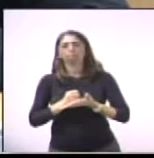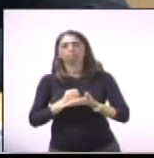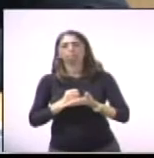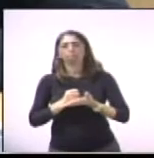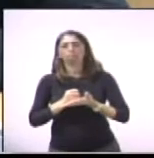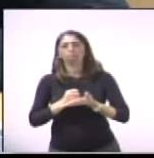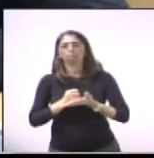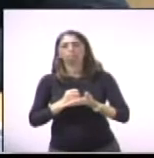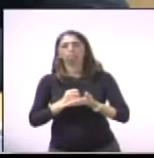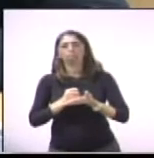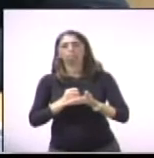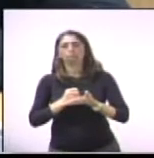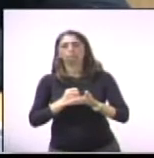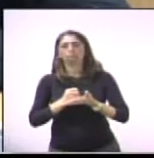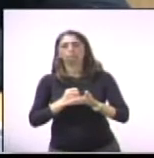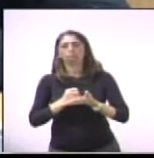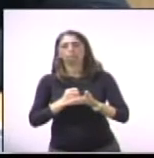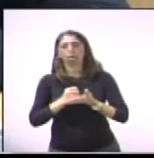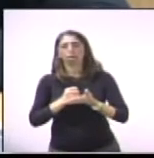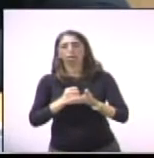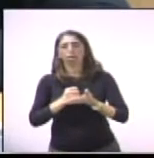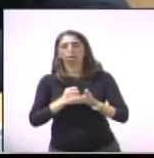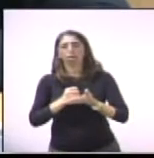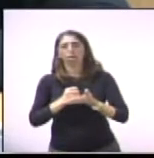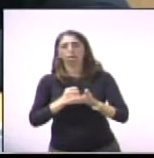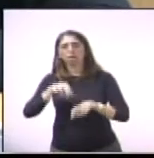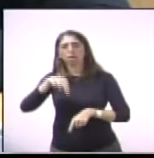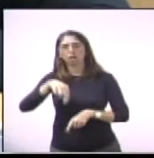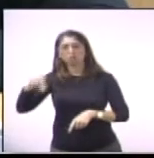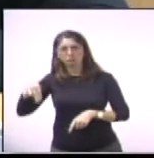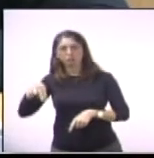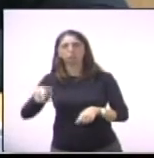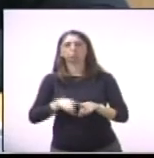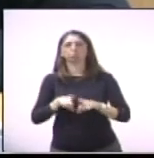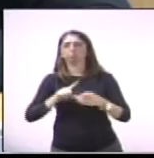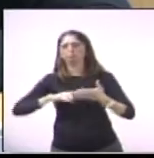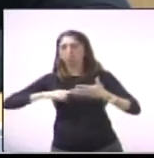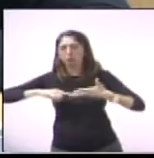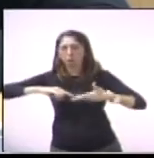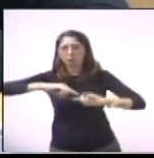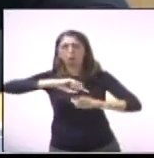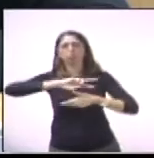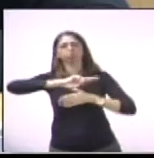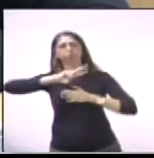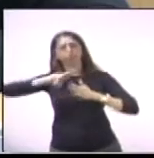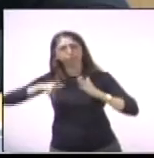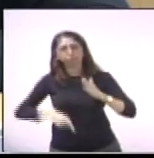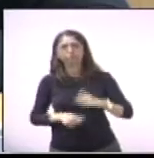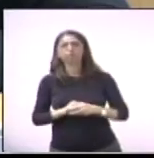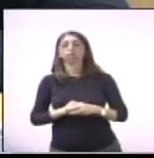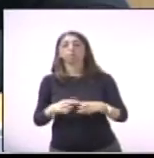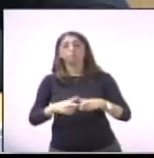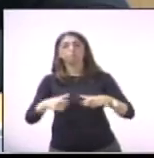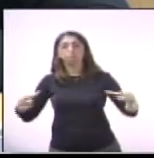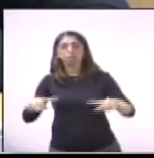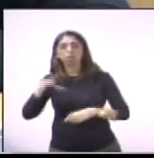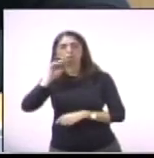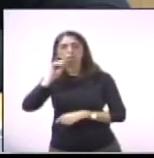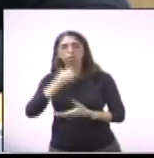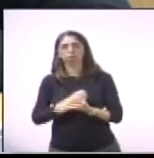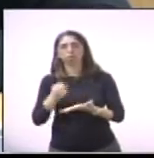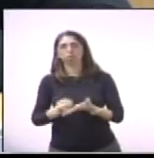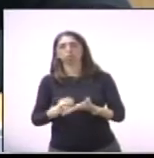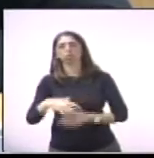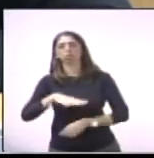NM Engenharia Serviço e Elas Engenharia Serviço. Porém, pelo levantamento, a maior parte dos funcionários que elas estão